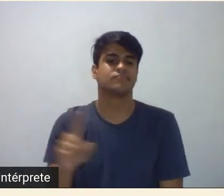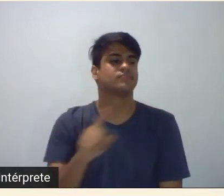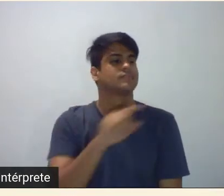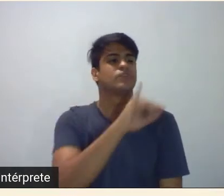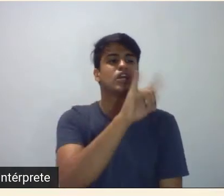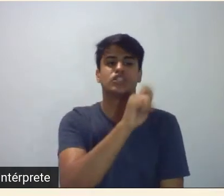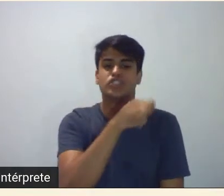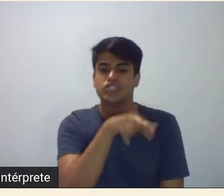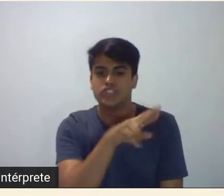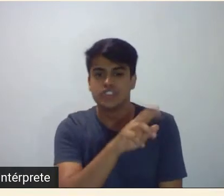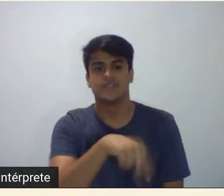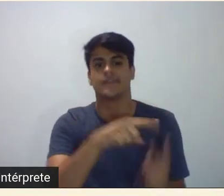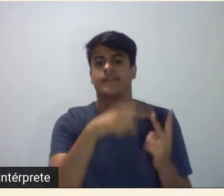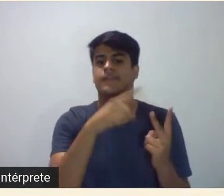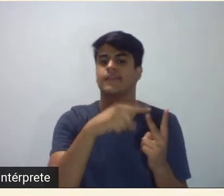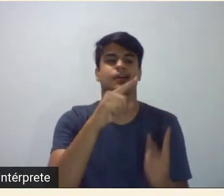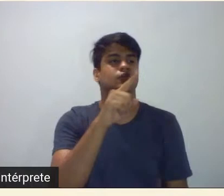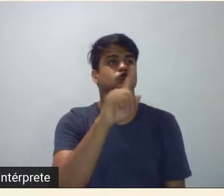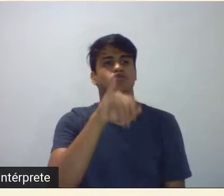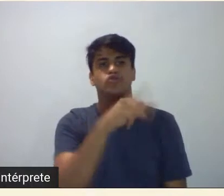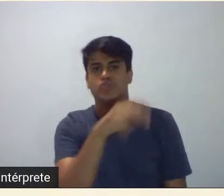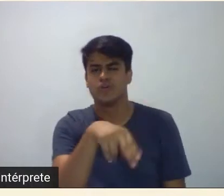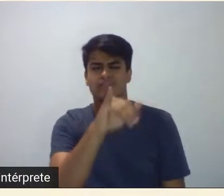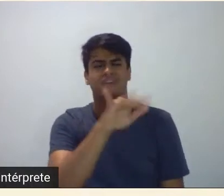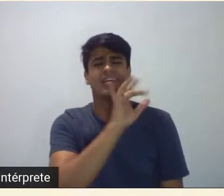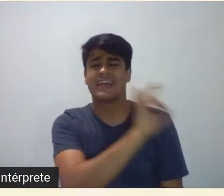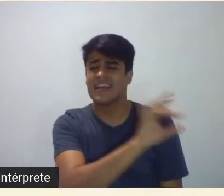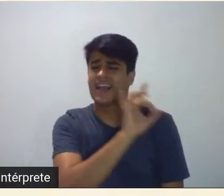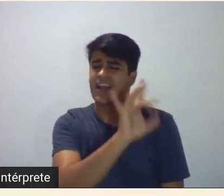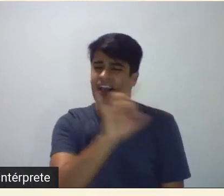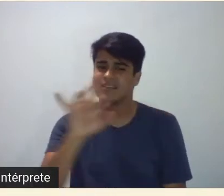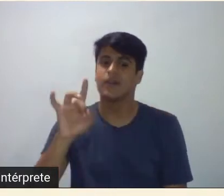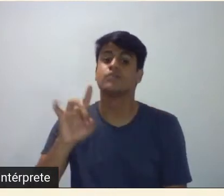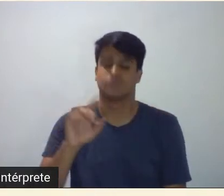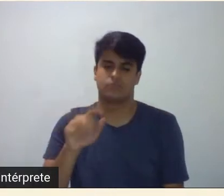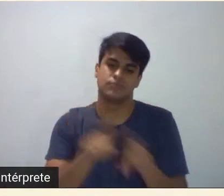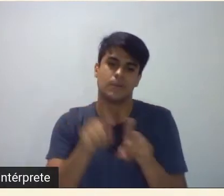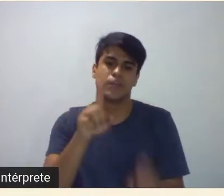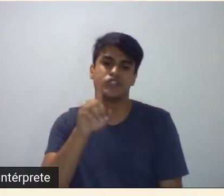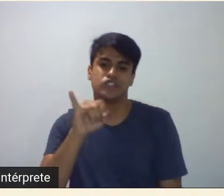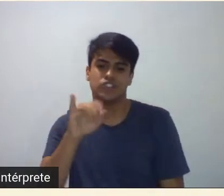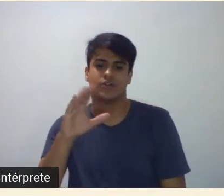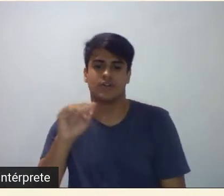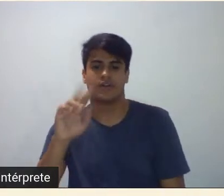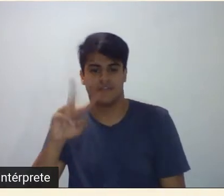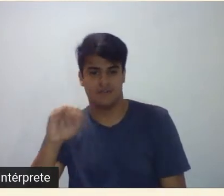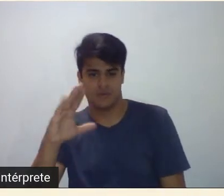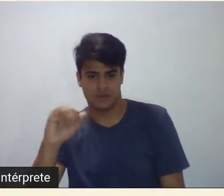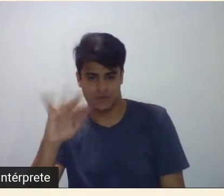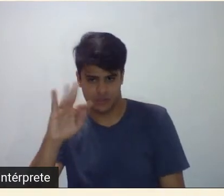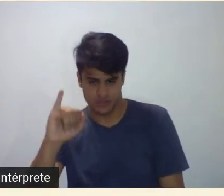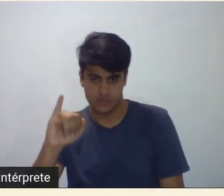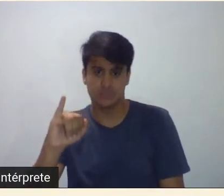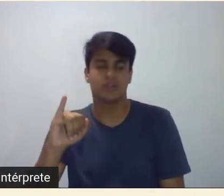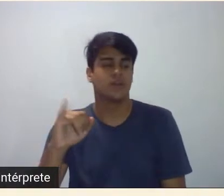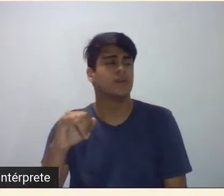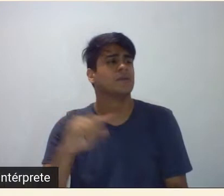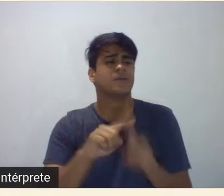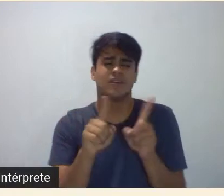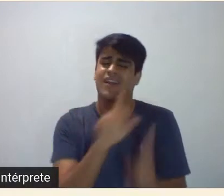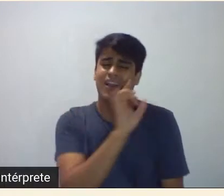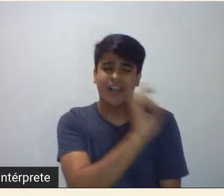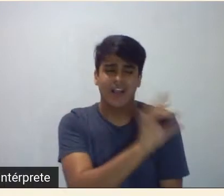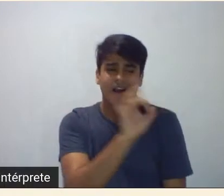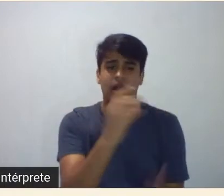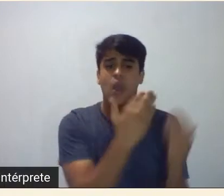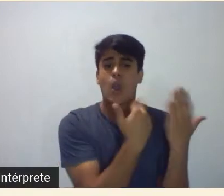Gomidi cada um dos artistas de Cavalcante várias ocasiões eu conversava com cada um deles que